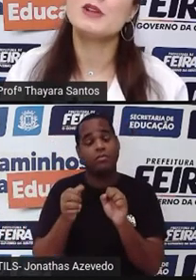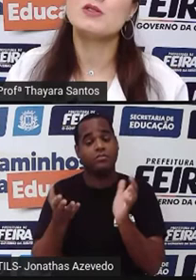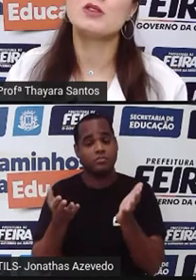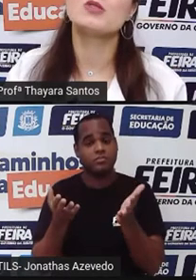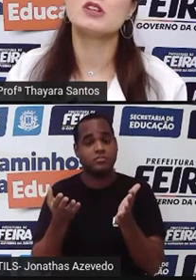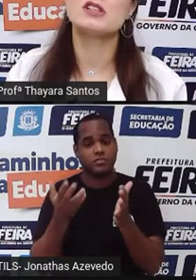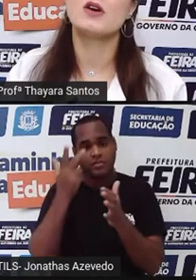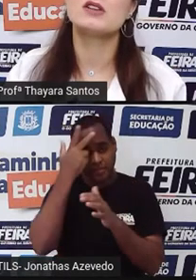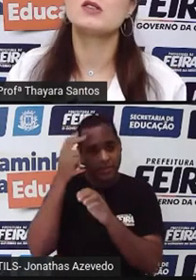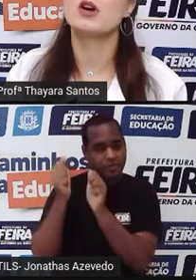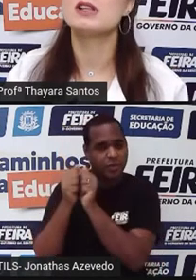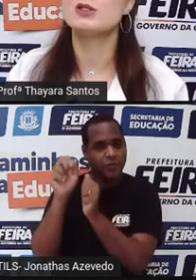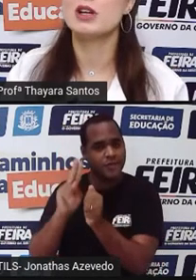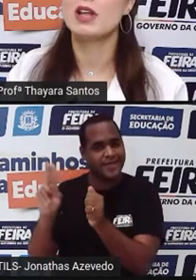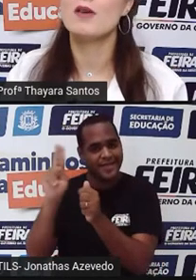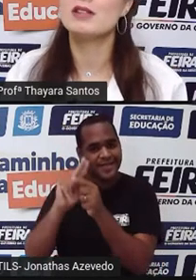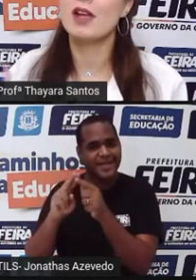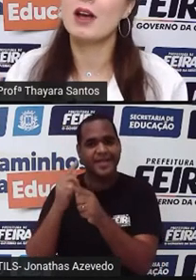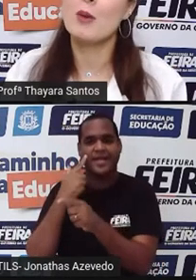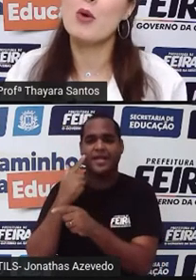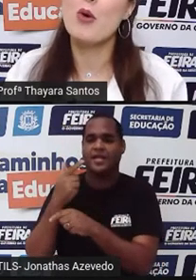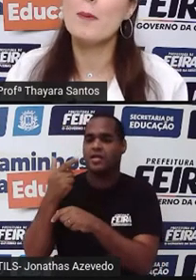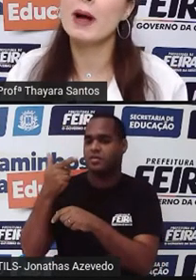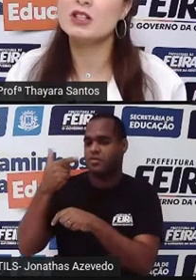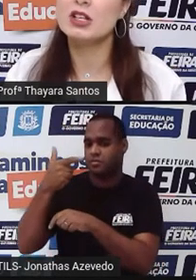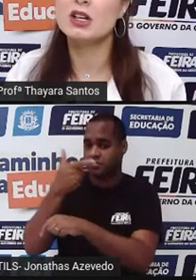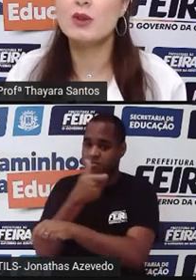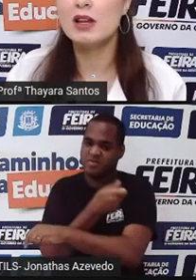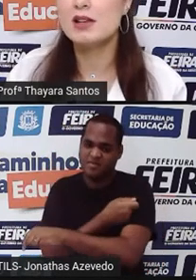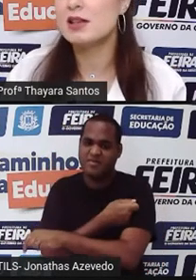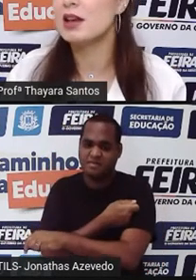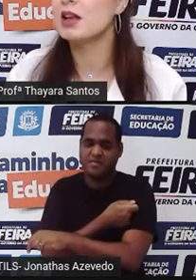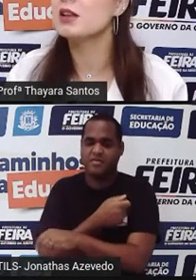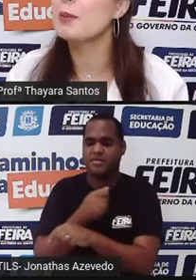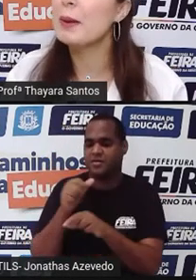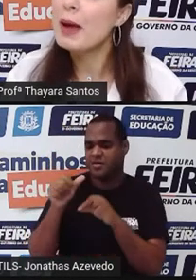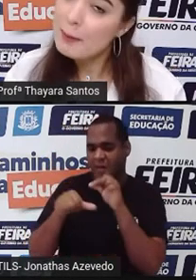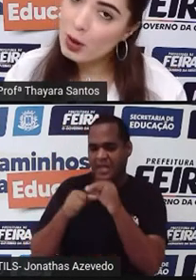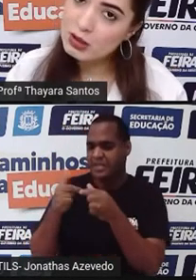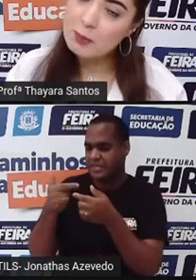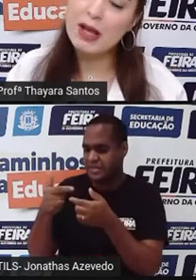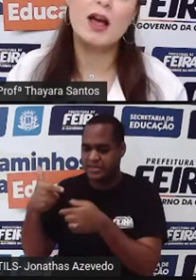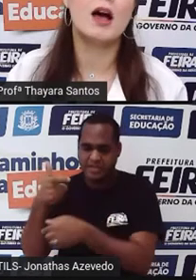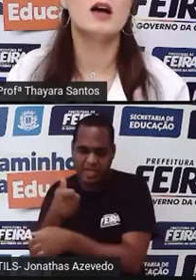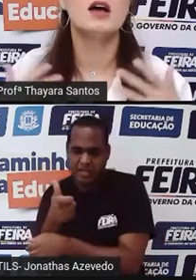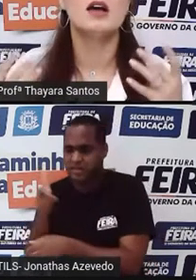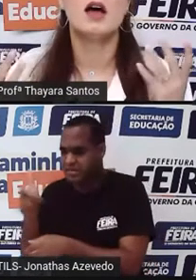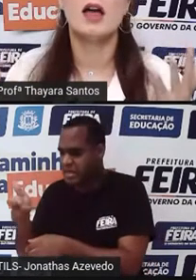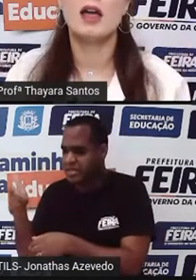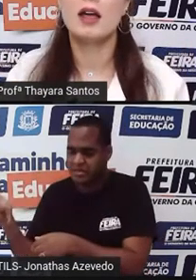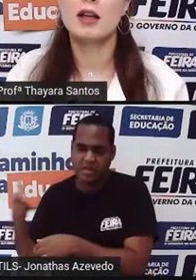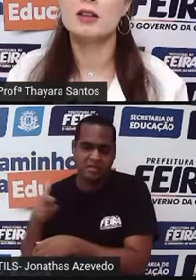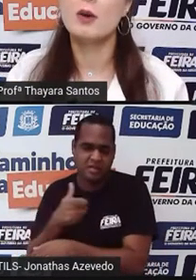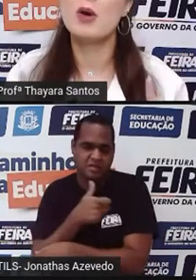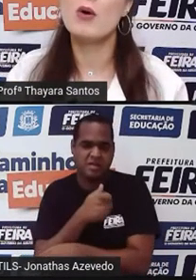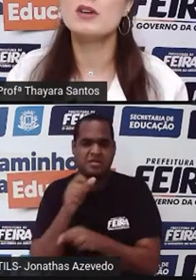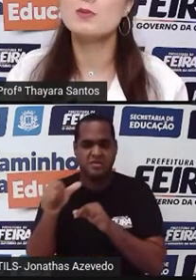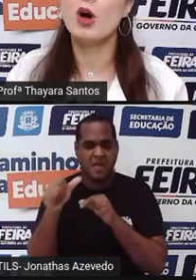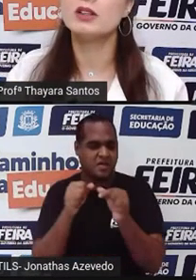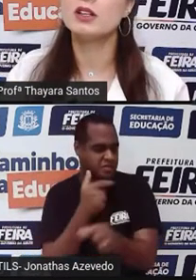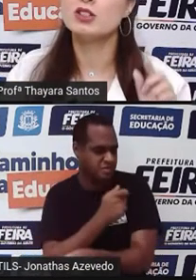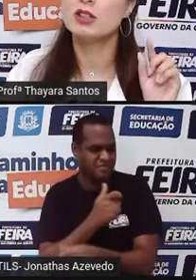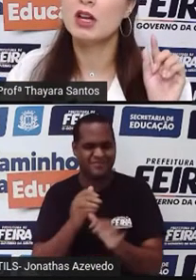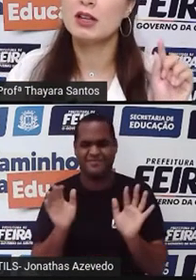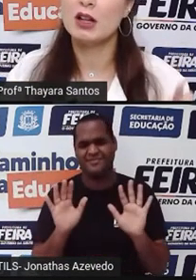aquelas pessoas que utilizam as drogas injetáveis que acabam compartilhando ali a seringa também podem pegar. Também uma